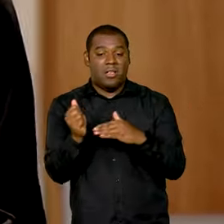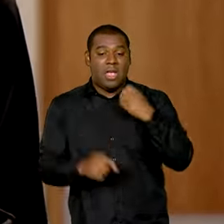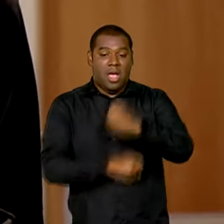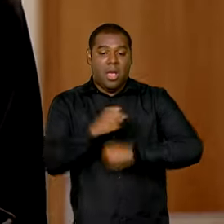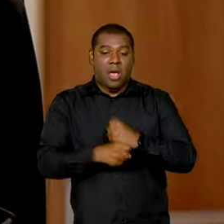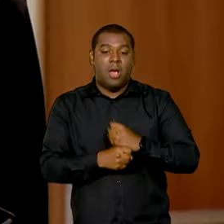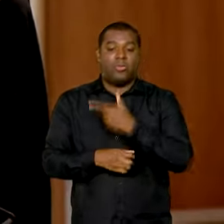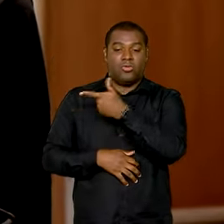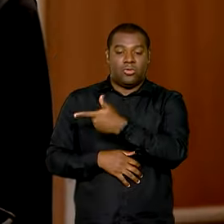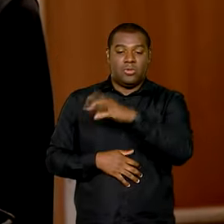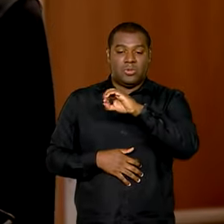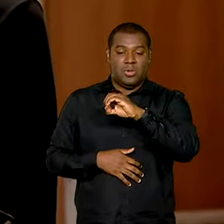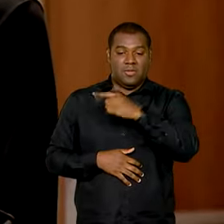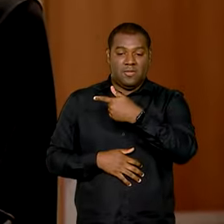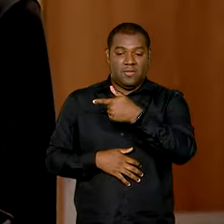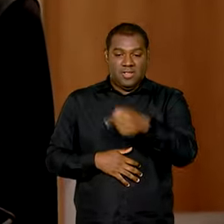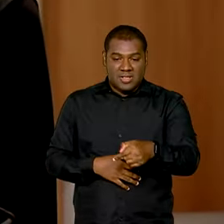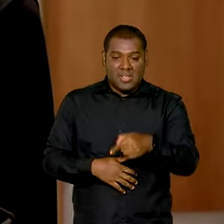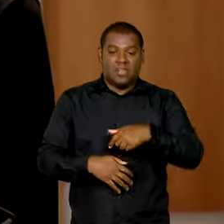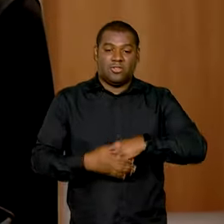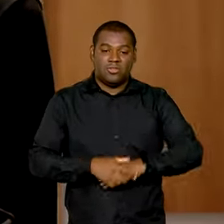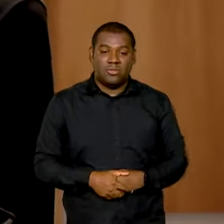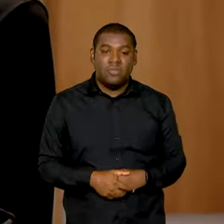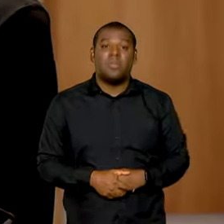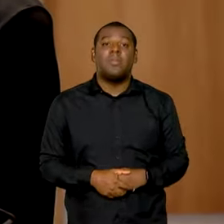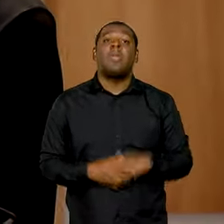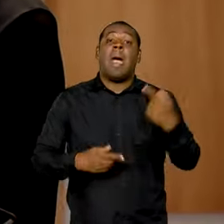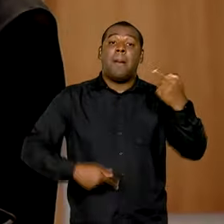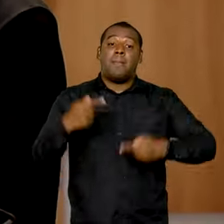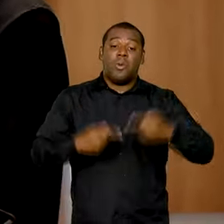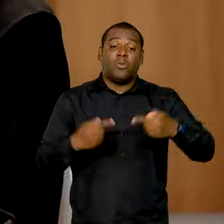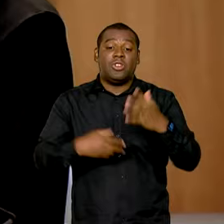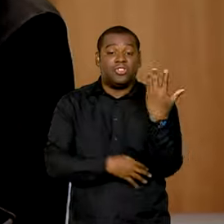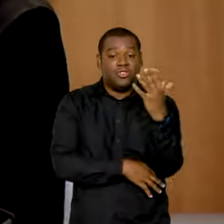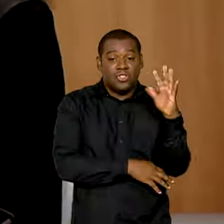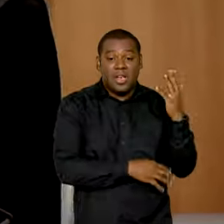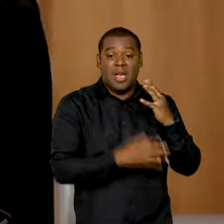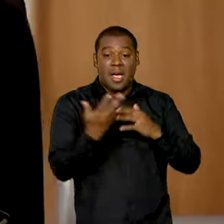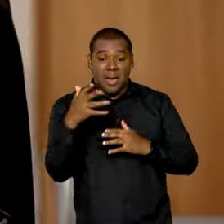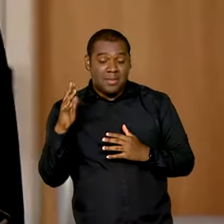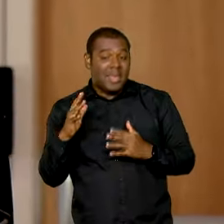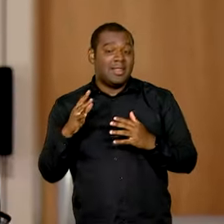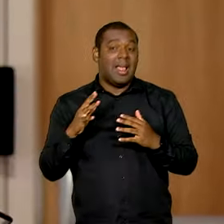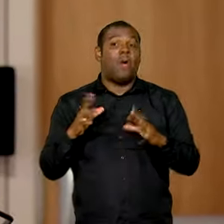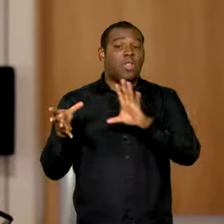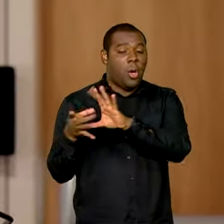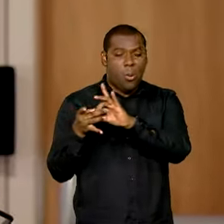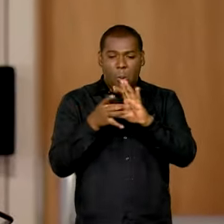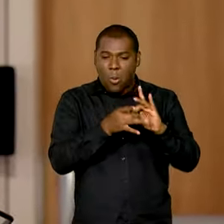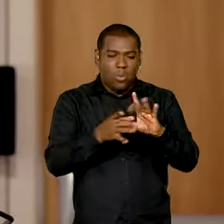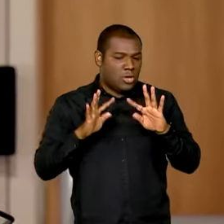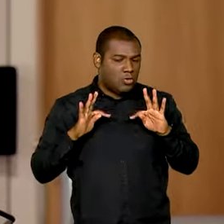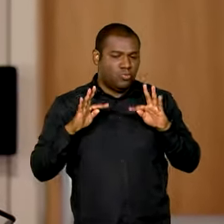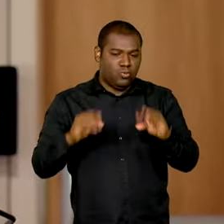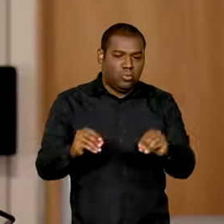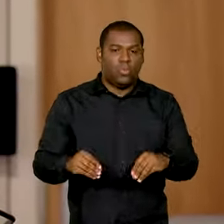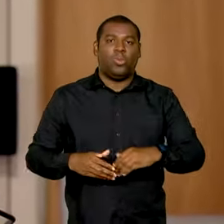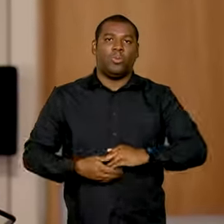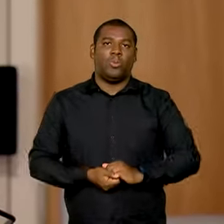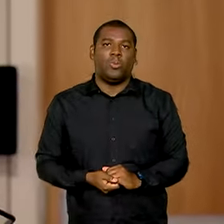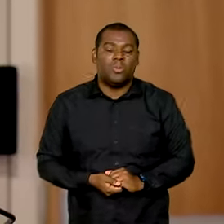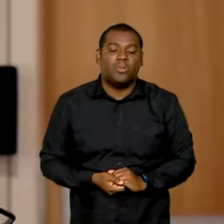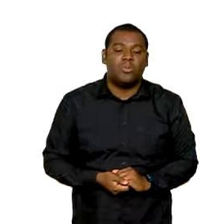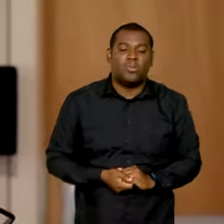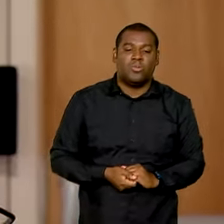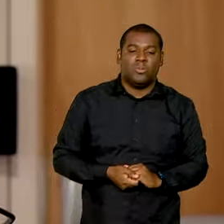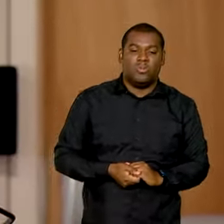ambiental deveria ser uma política transversal, não uma política setorial. E que ela só ia funcionar quando se